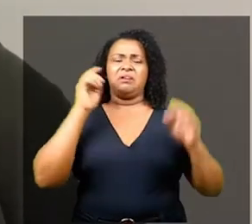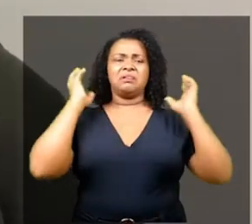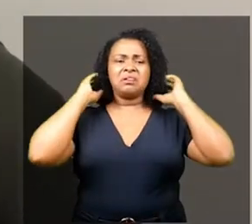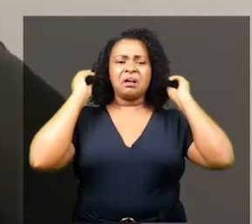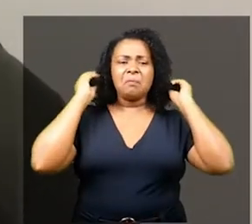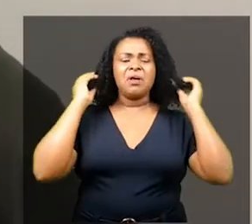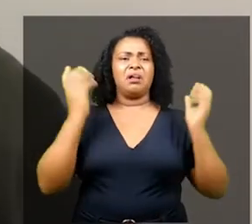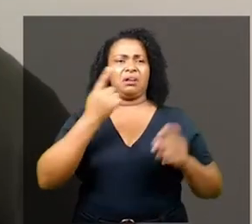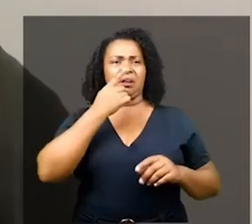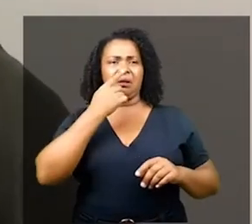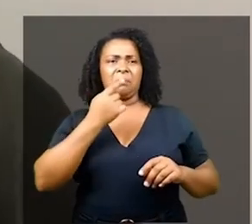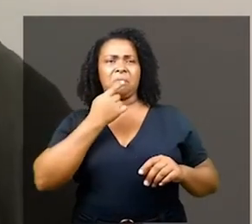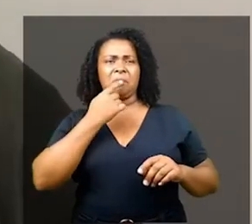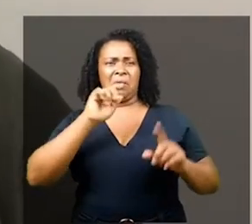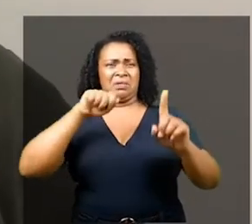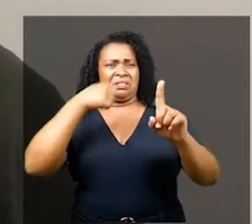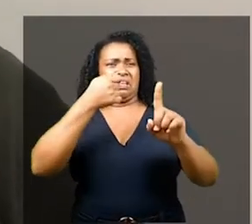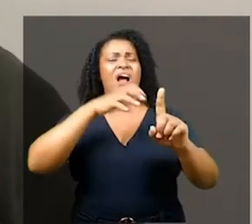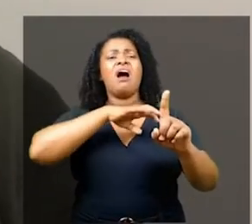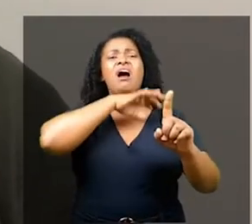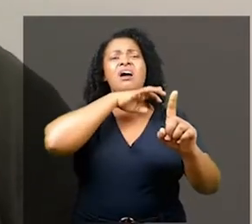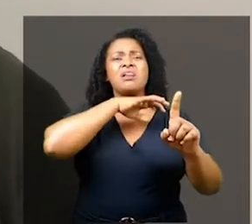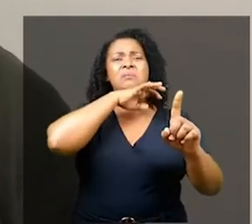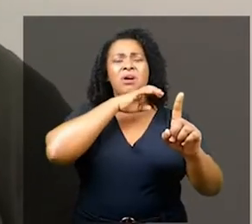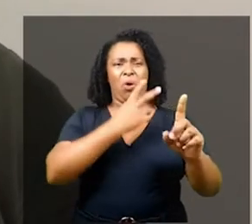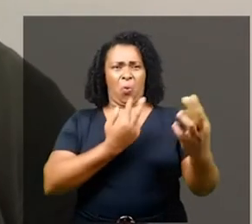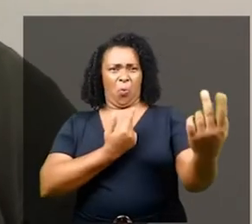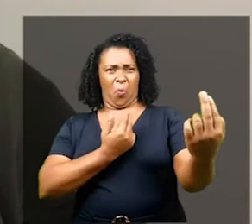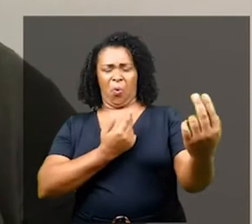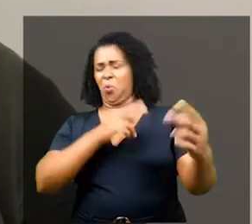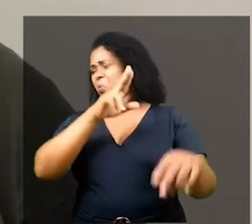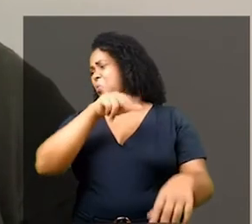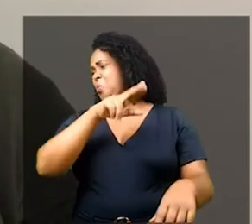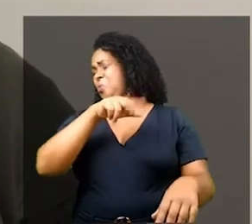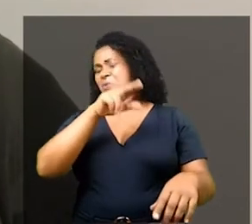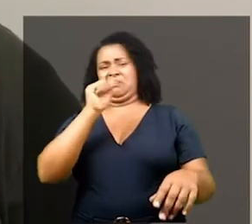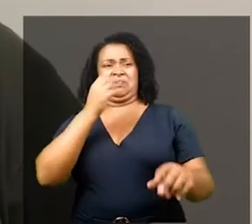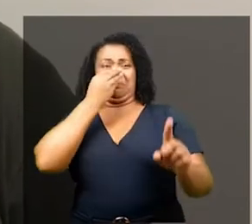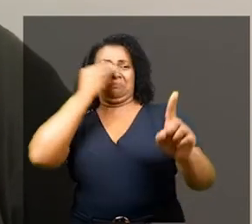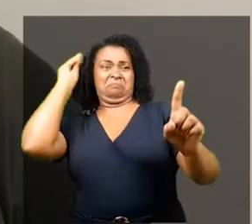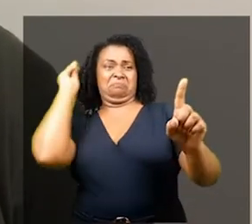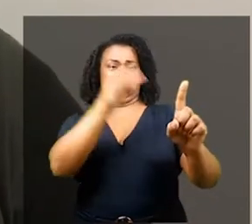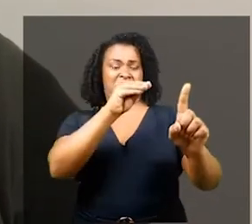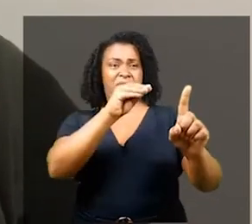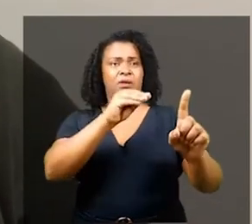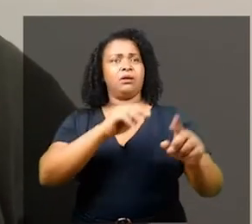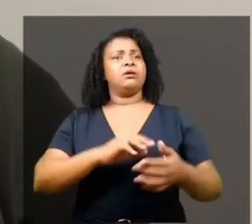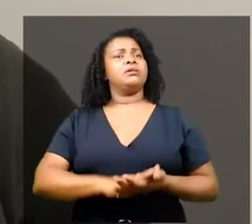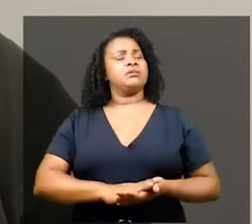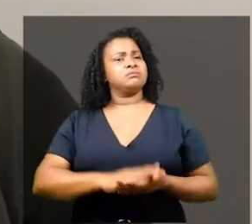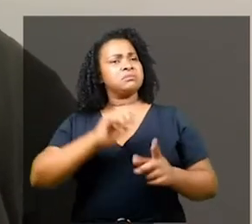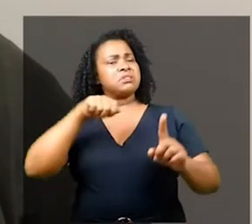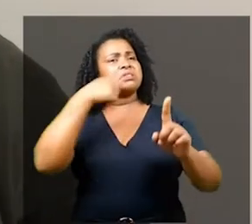mais próximos aos animais que próximos a eles e elas. Nos entendem a partir